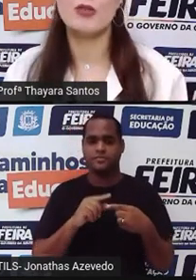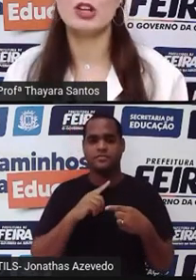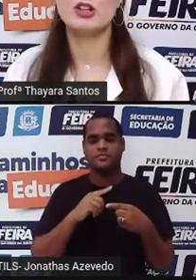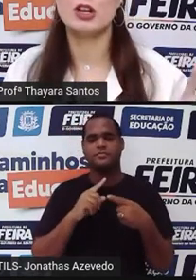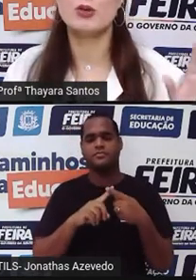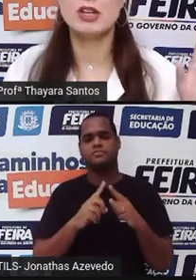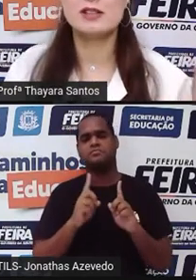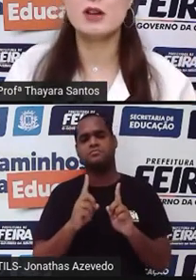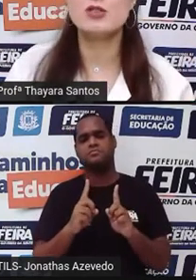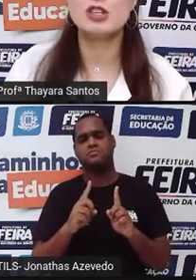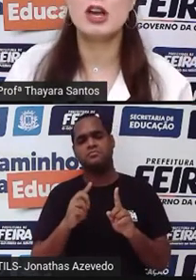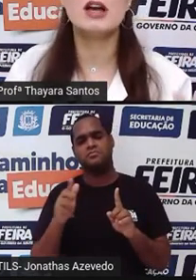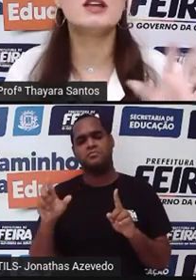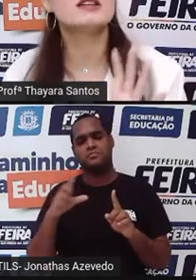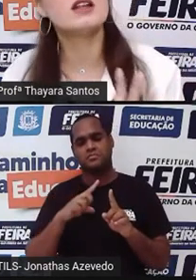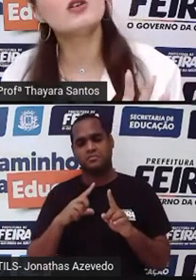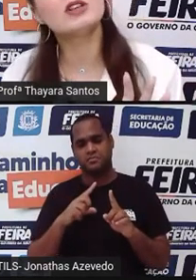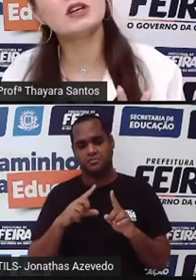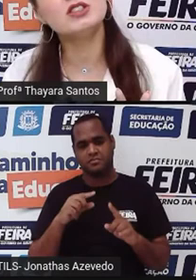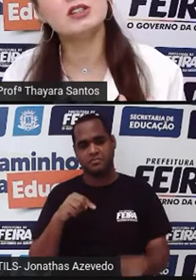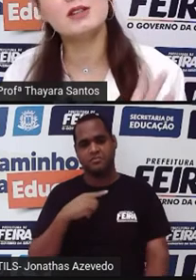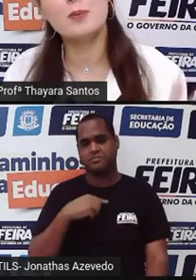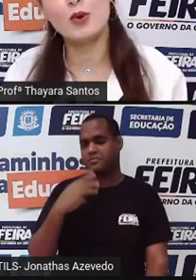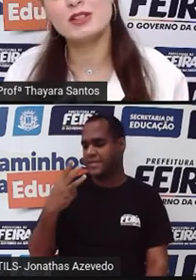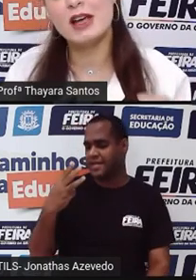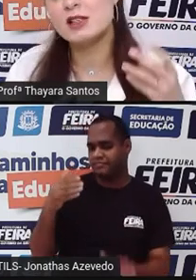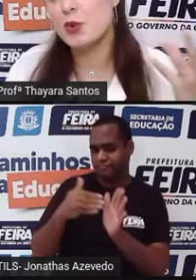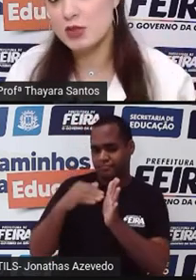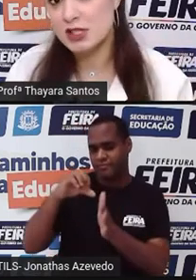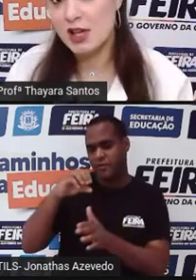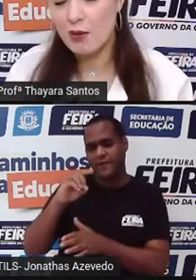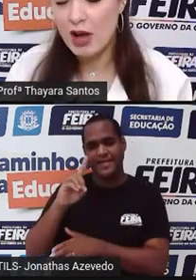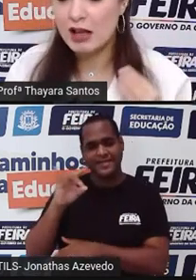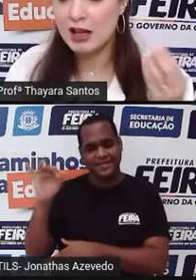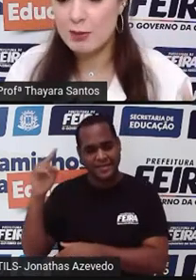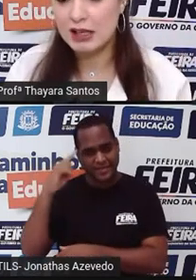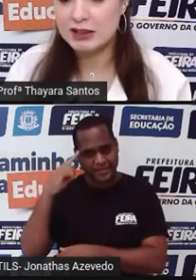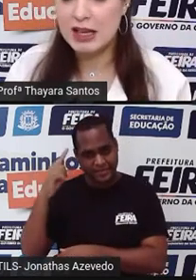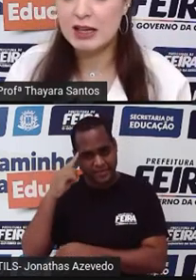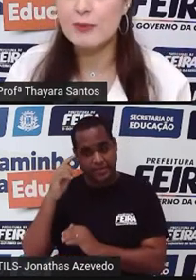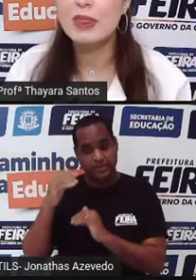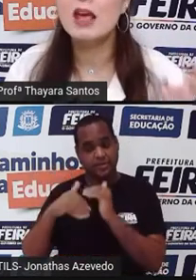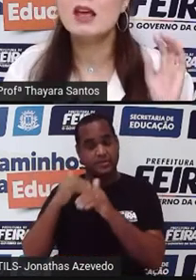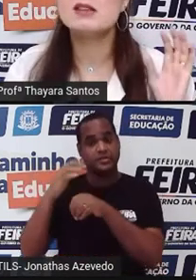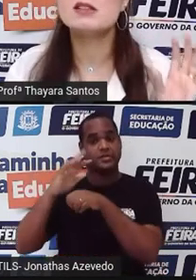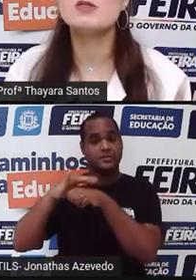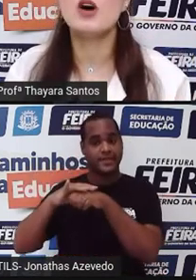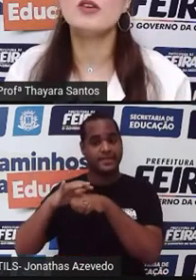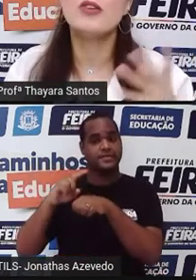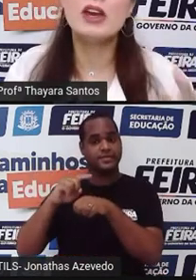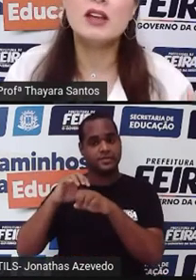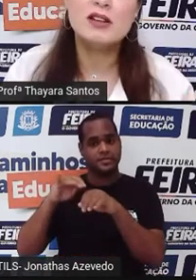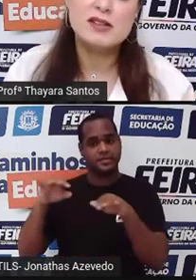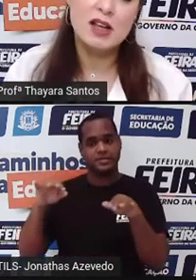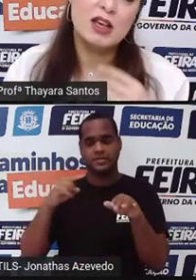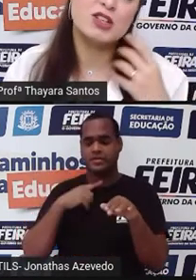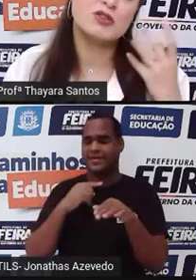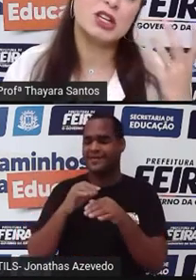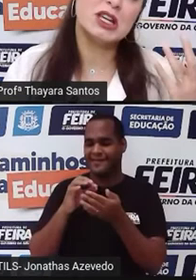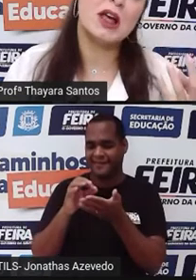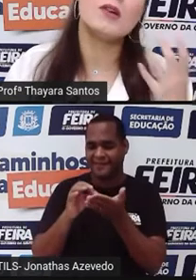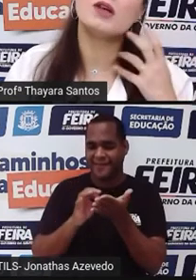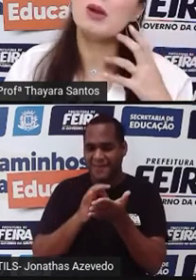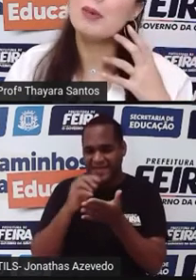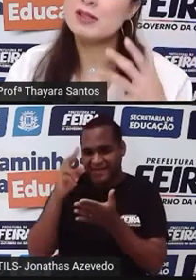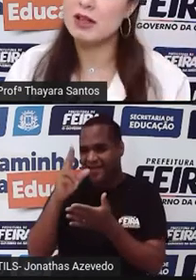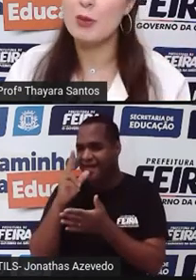desenvolve entre o terceiro dia e até 90 dias depois da exposição àquela bactéria, e se desenvolvem feridas na região